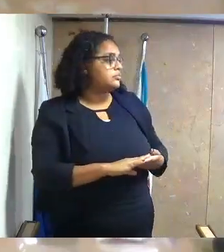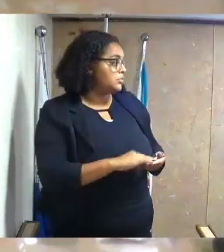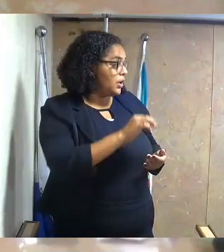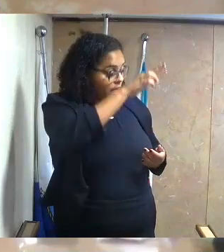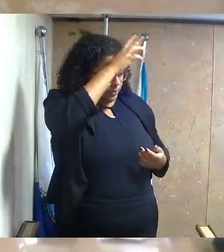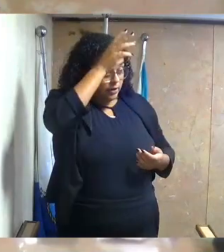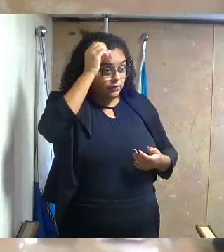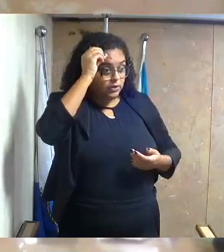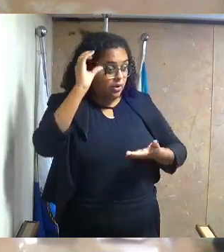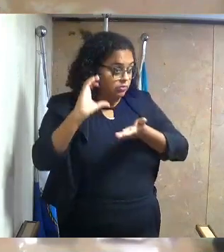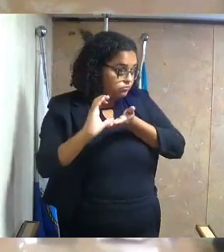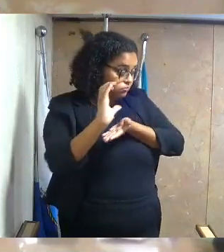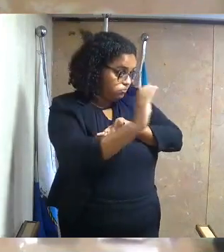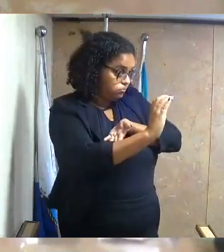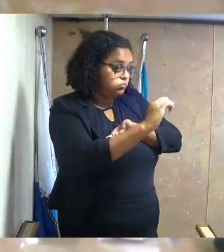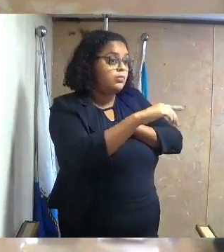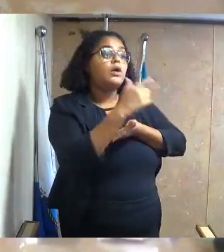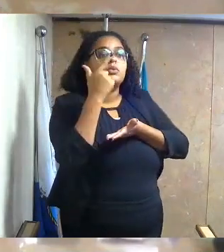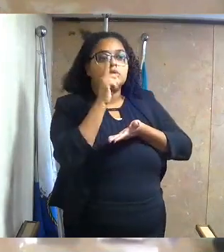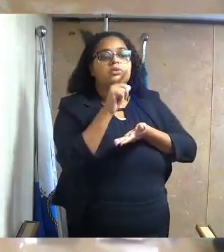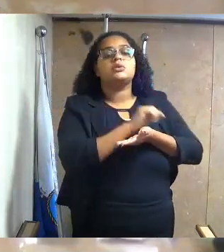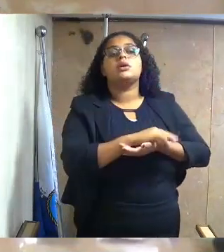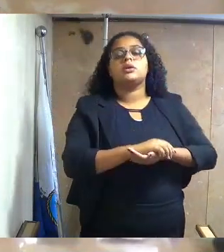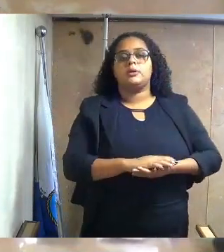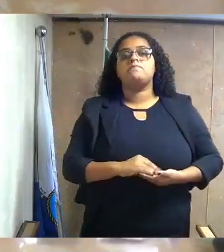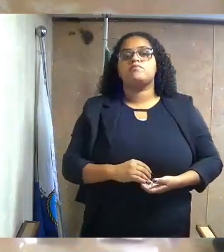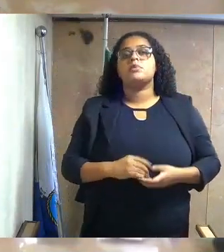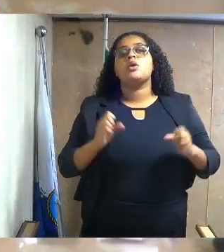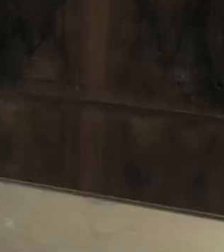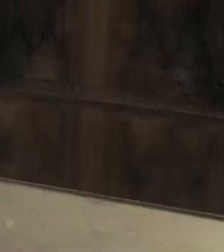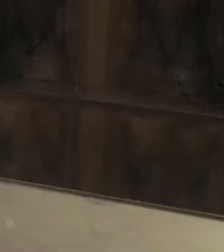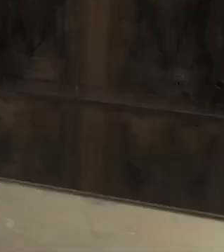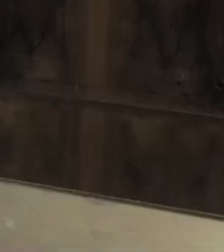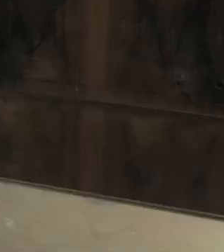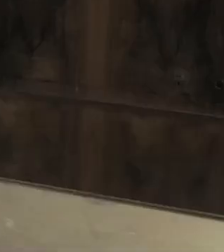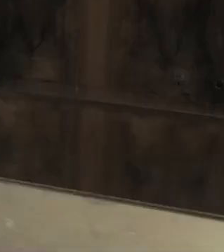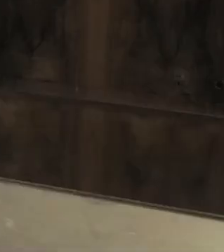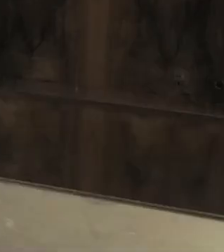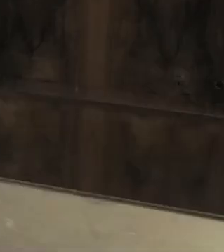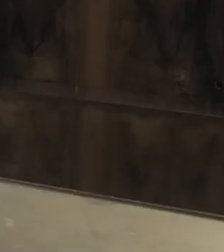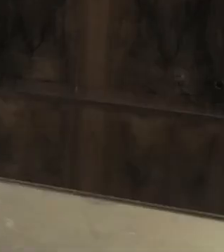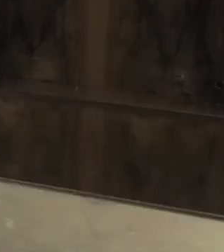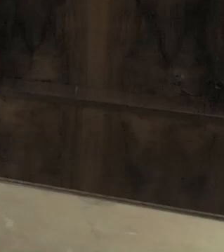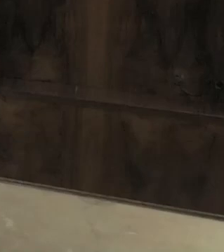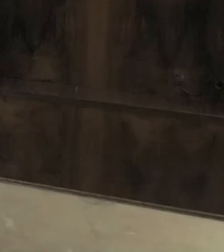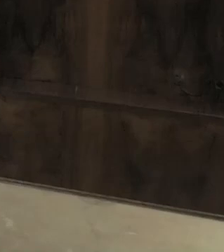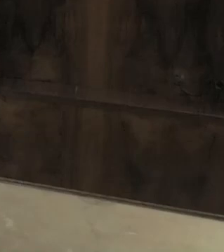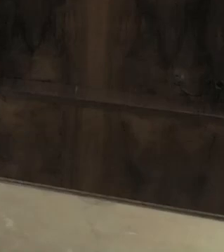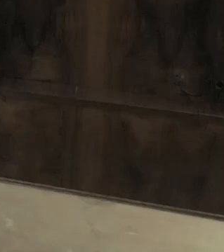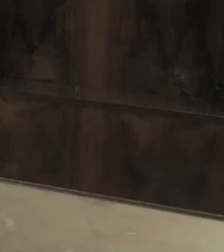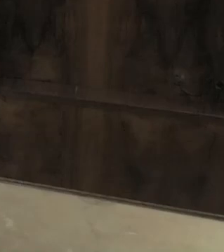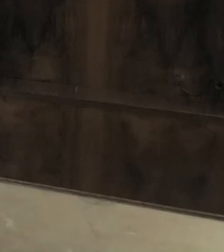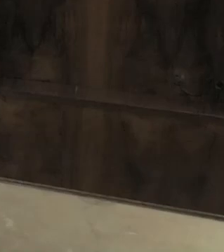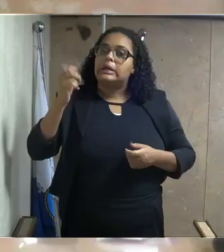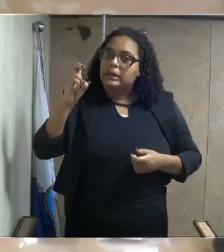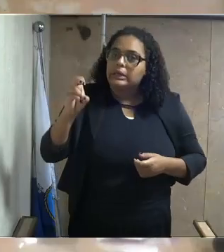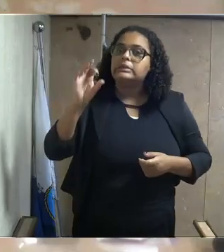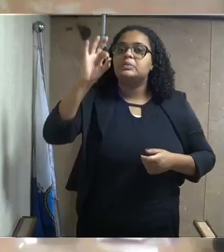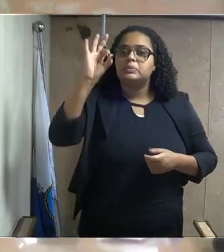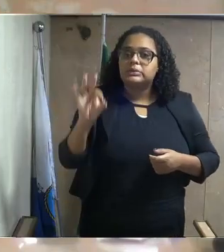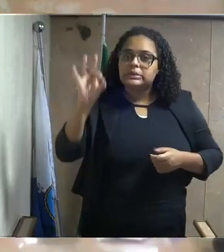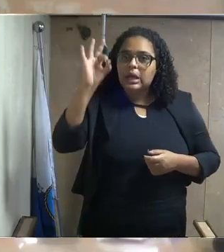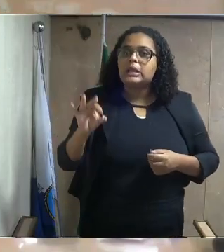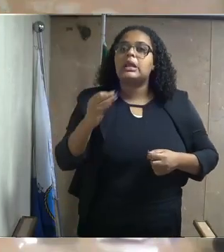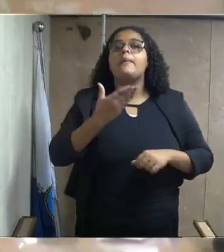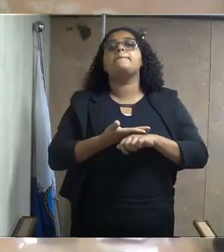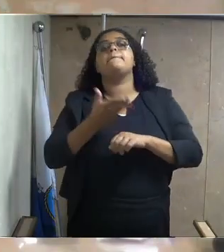seria um complemento. Quanto à instalação de ar-condicionado, afirmou que o serviço adiciona 15% a mais na tarifa. Essa